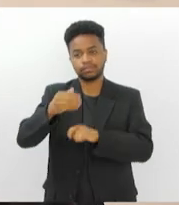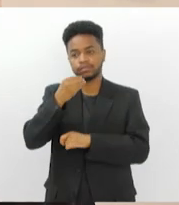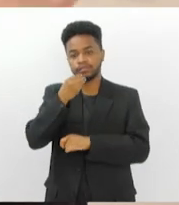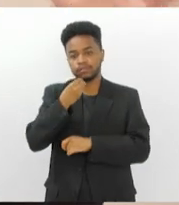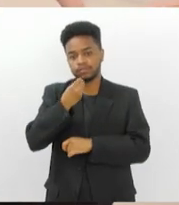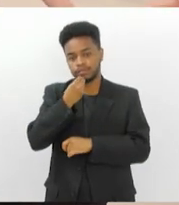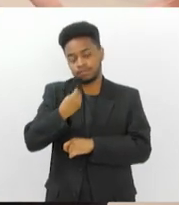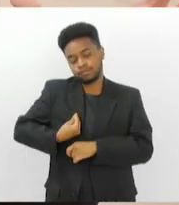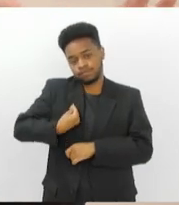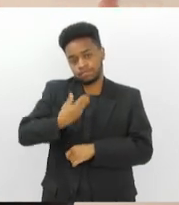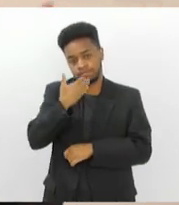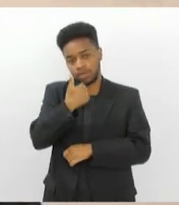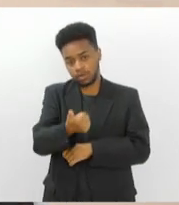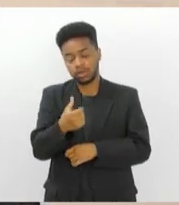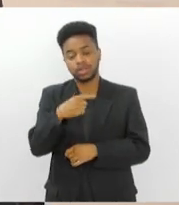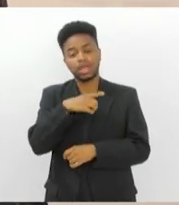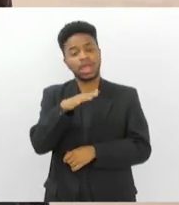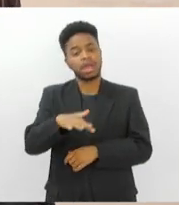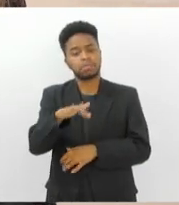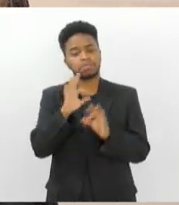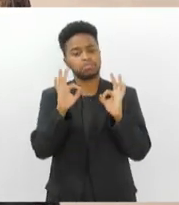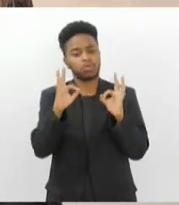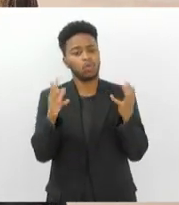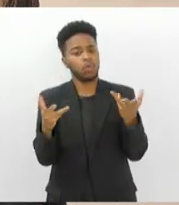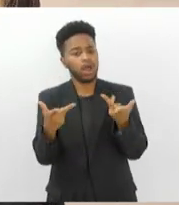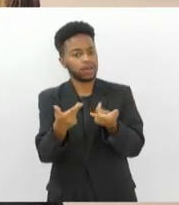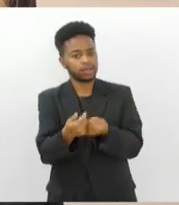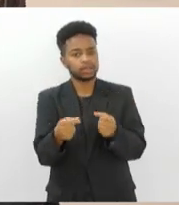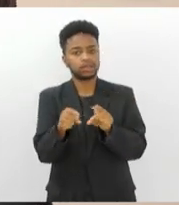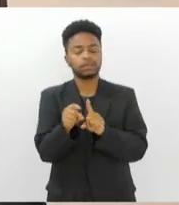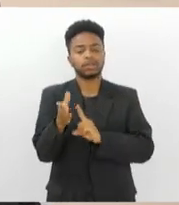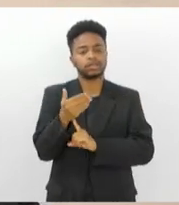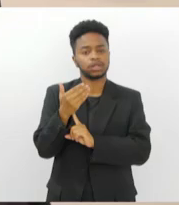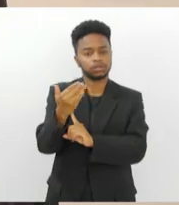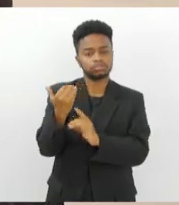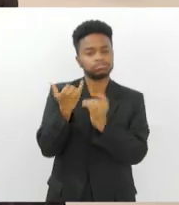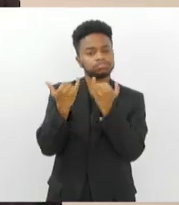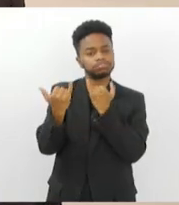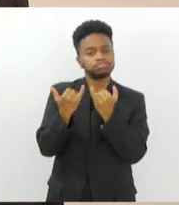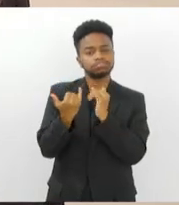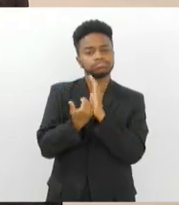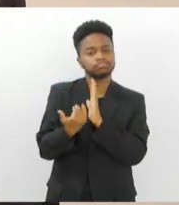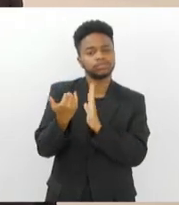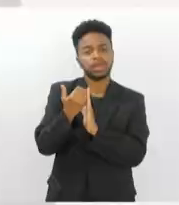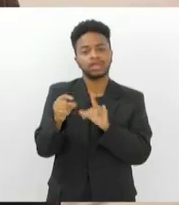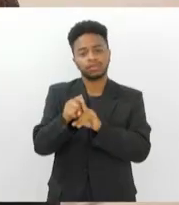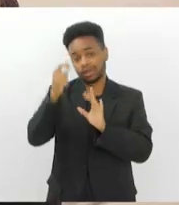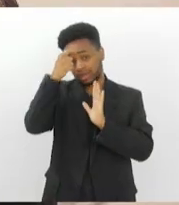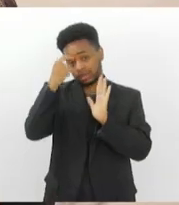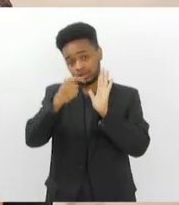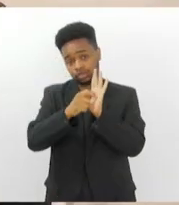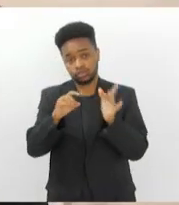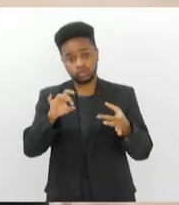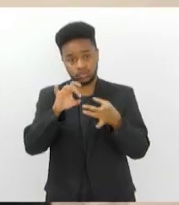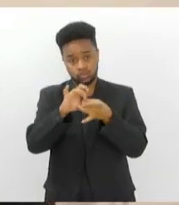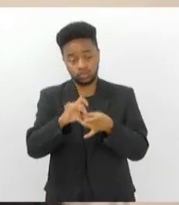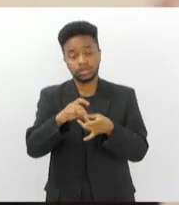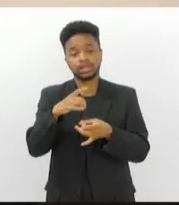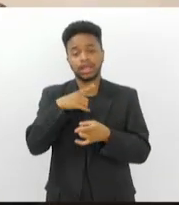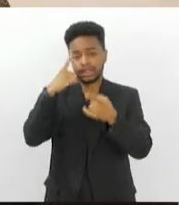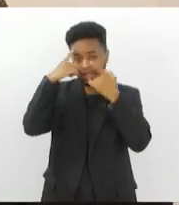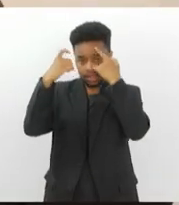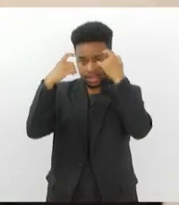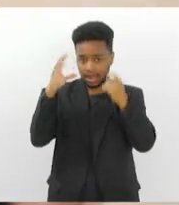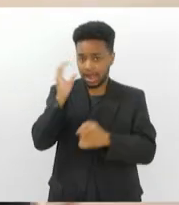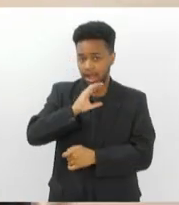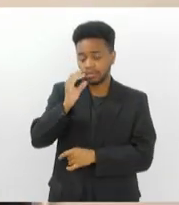ambiente de ponta, a gente tem um aparelho com tecnologia de formação e com inteligência artificial embarcado, para ter entrega rápida e uma